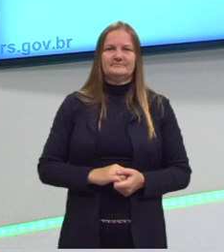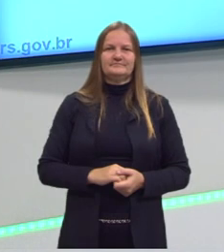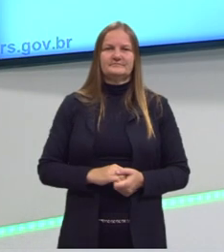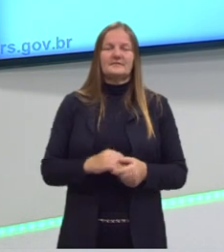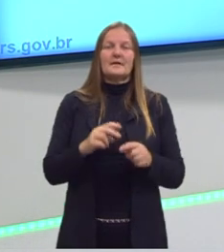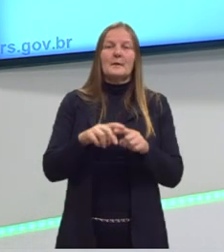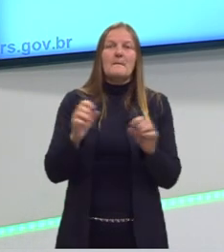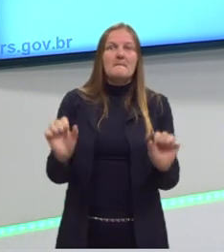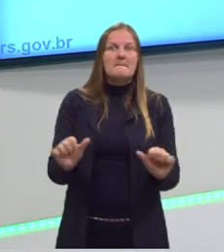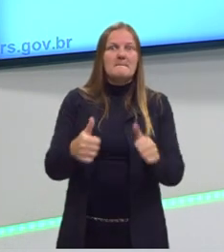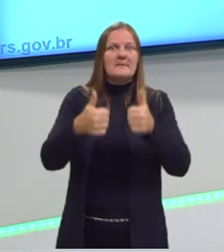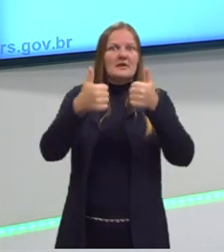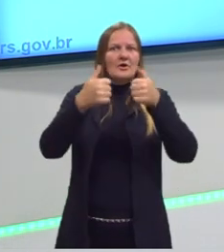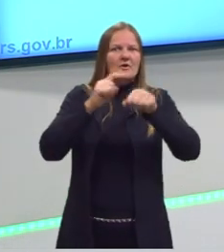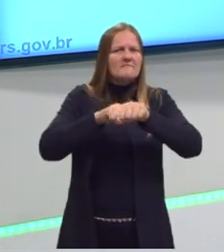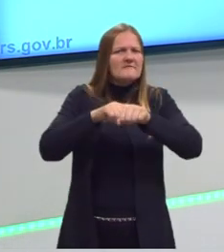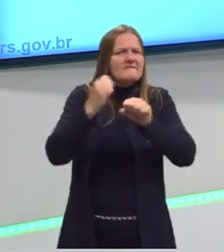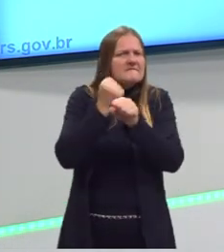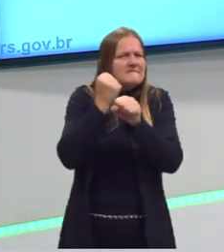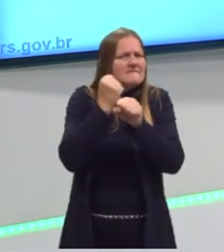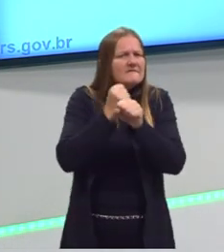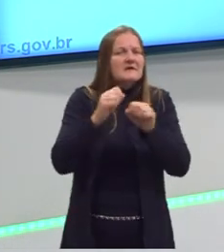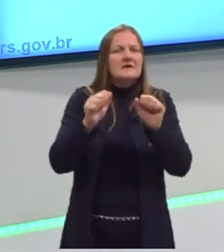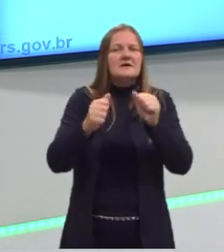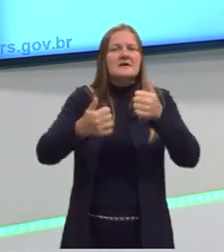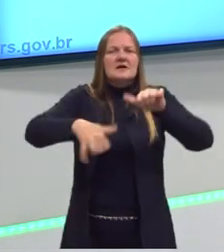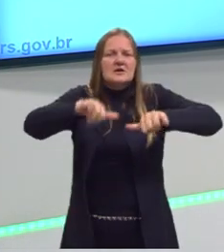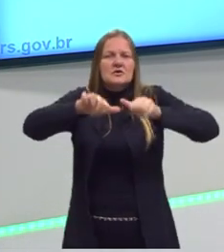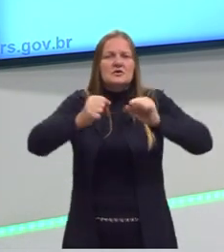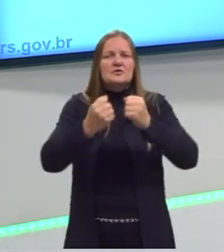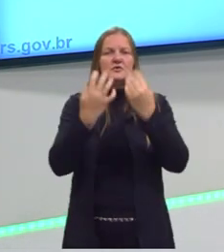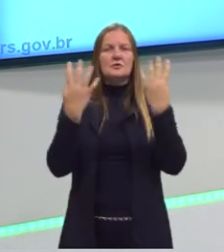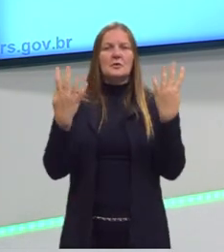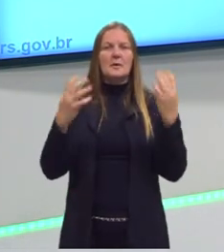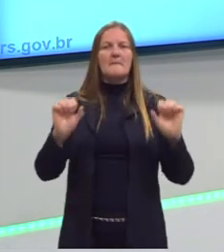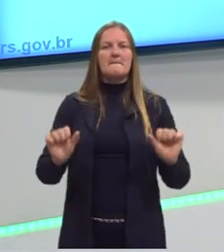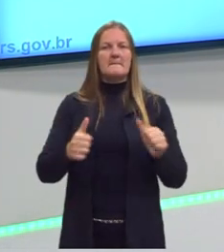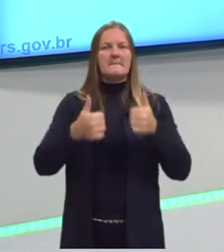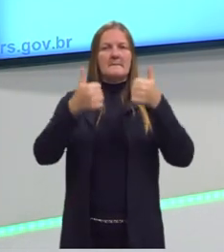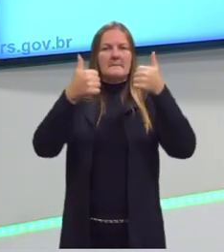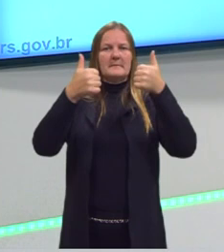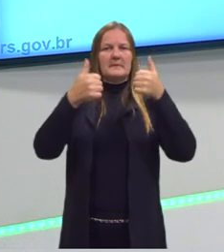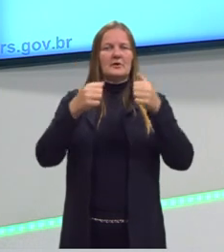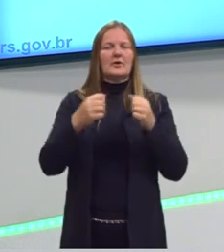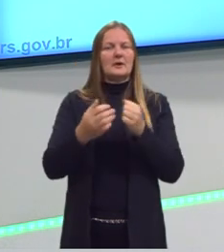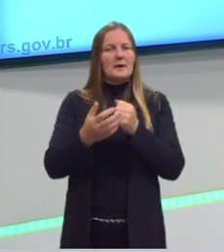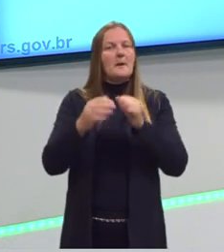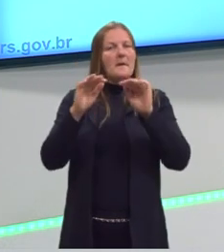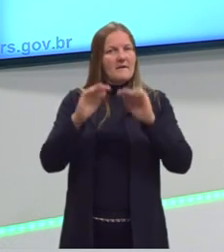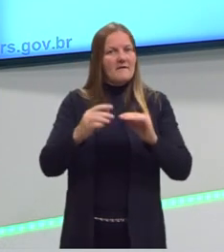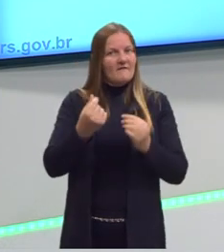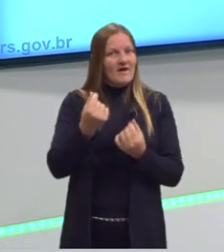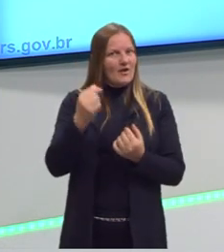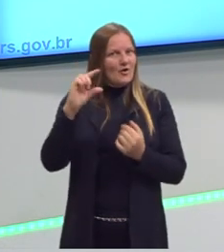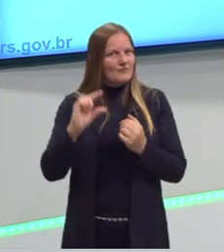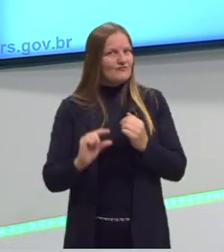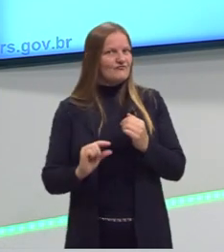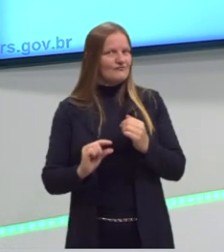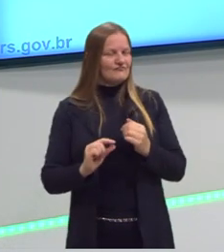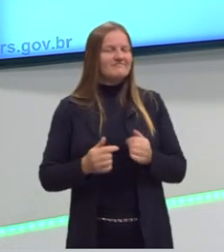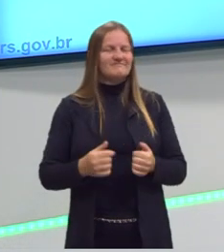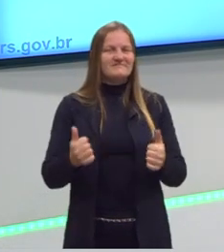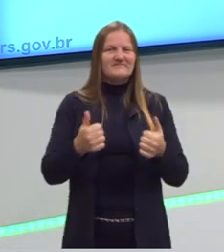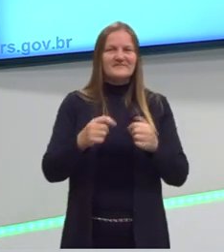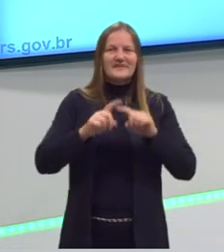então quanto melhor feito a estequiometria, melhor vai ser feito, mais baixo vai ser o custo desse produto,